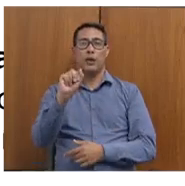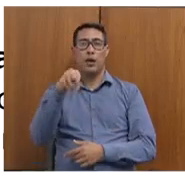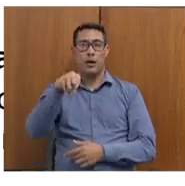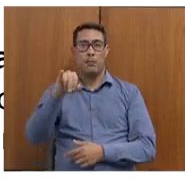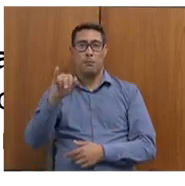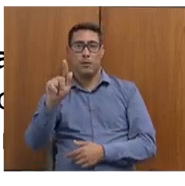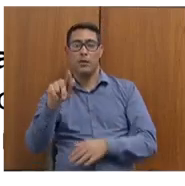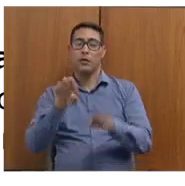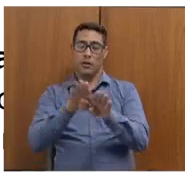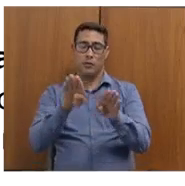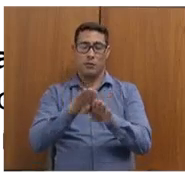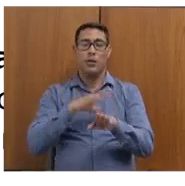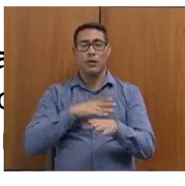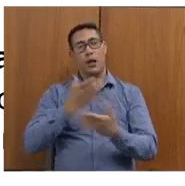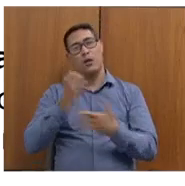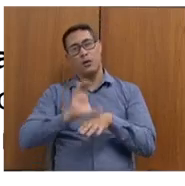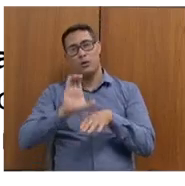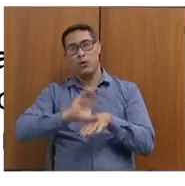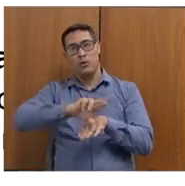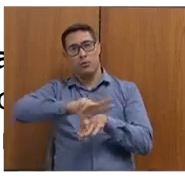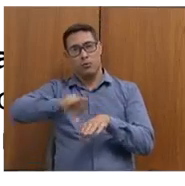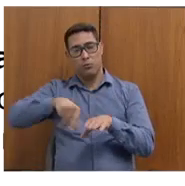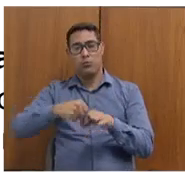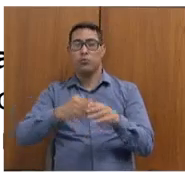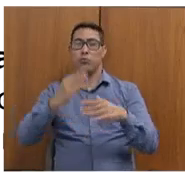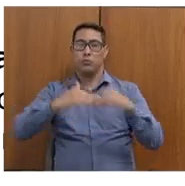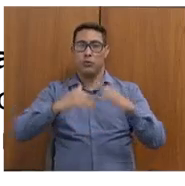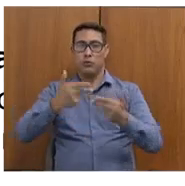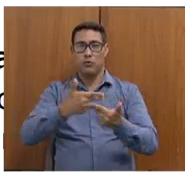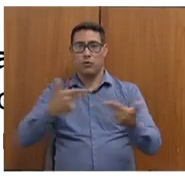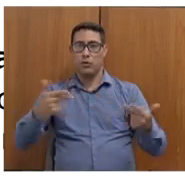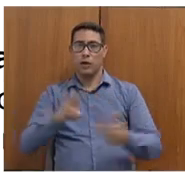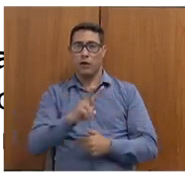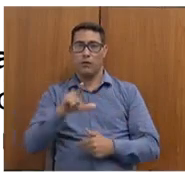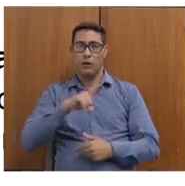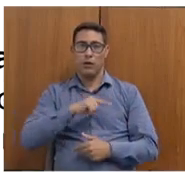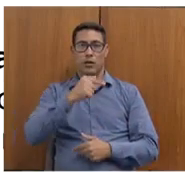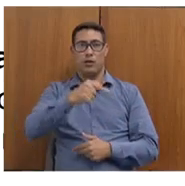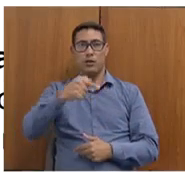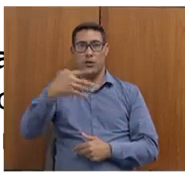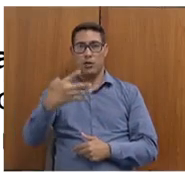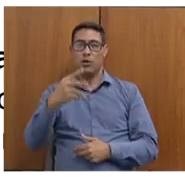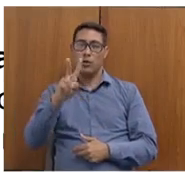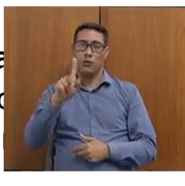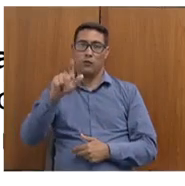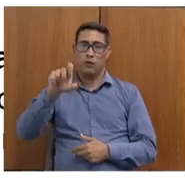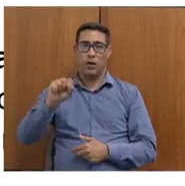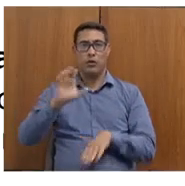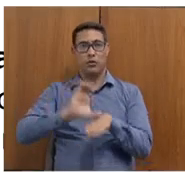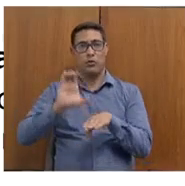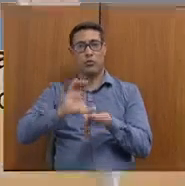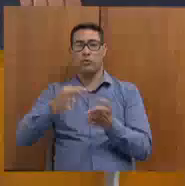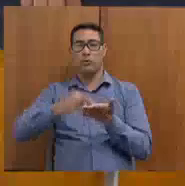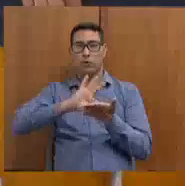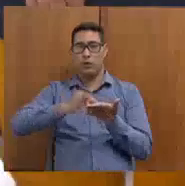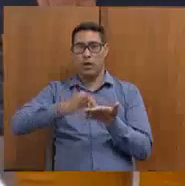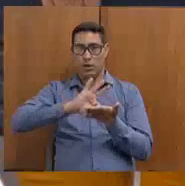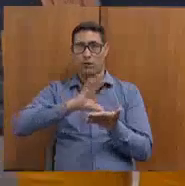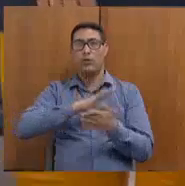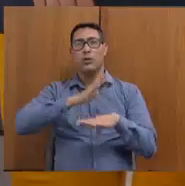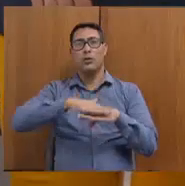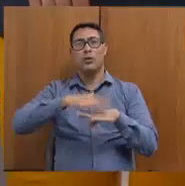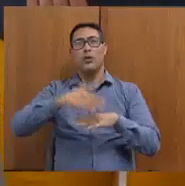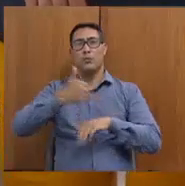profissional, estão nos oferecendo de janeiro a junho 774 vagas em cursos técnicos e profissionalizantes.